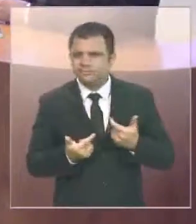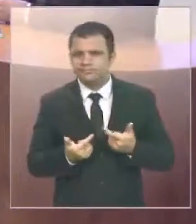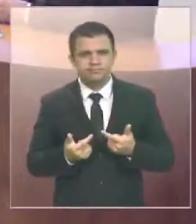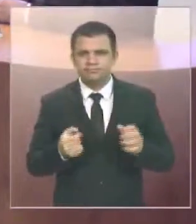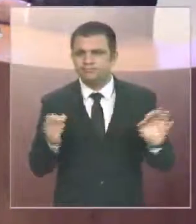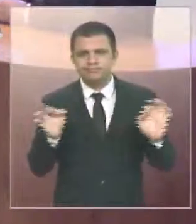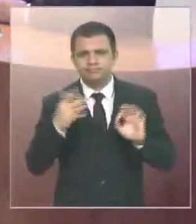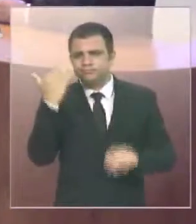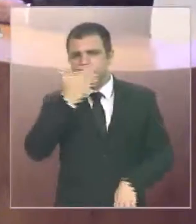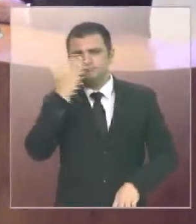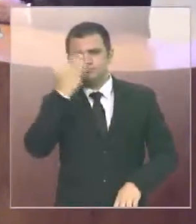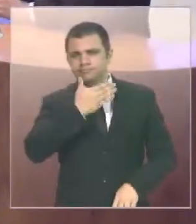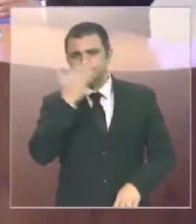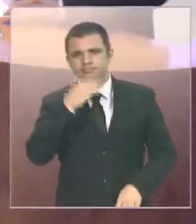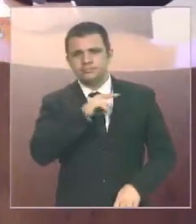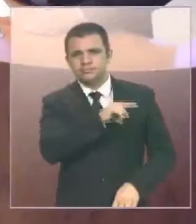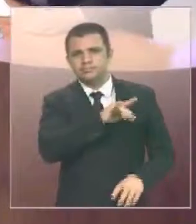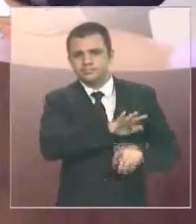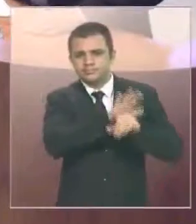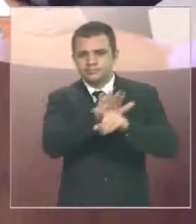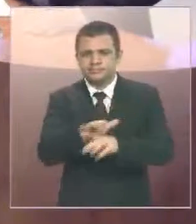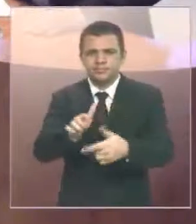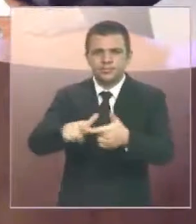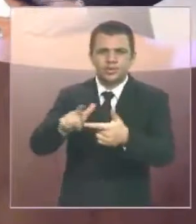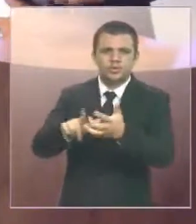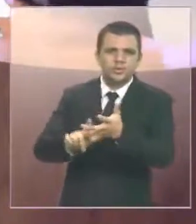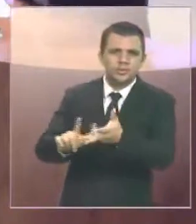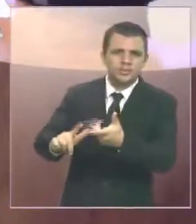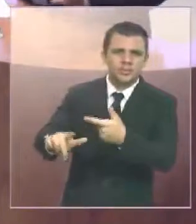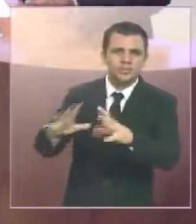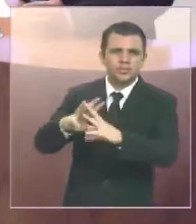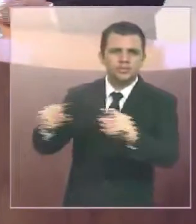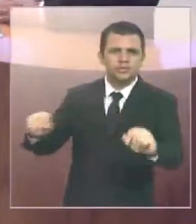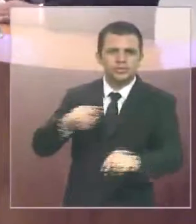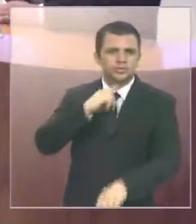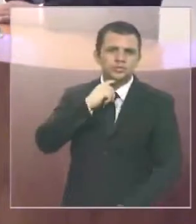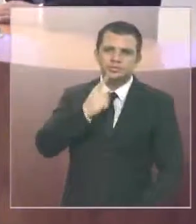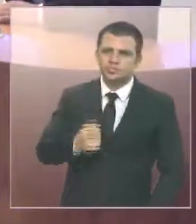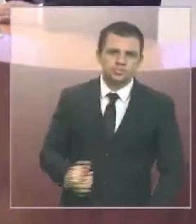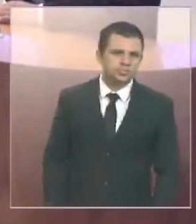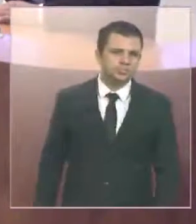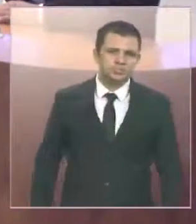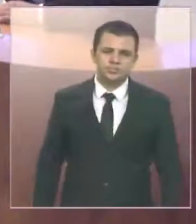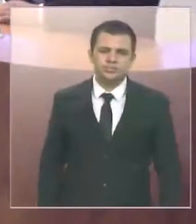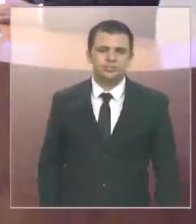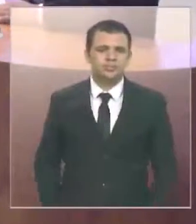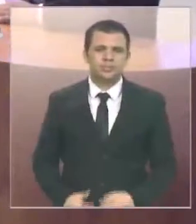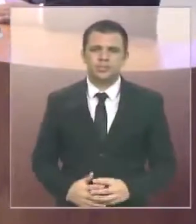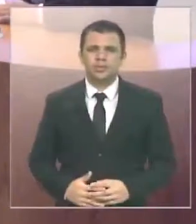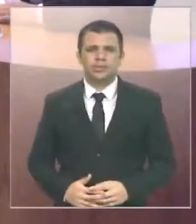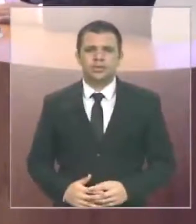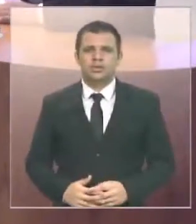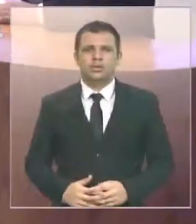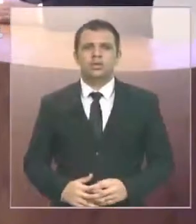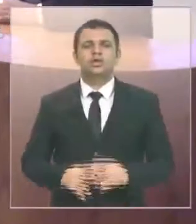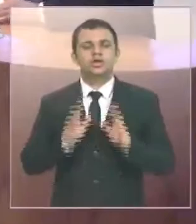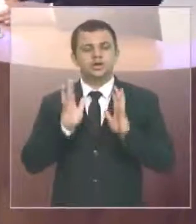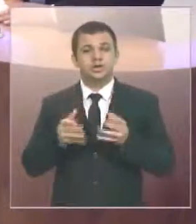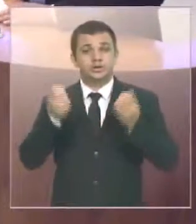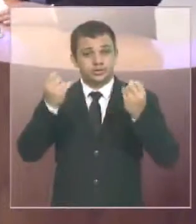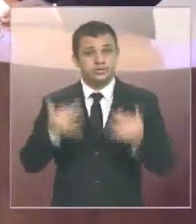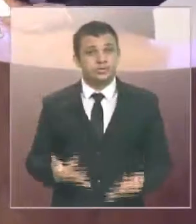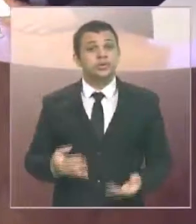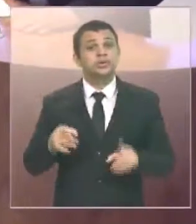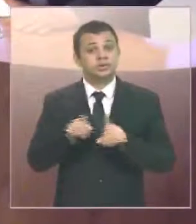esses problemas gravíssimos. Já relatei a falta dos salários dos funcionários da